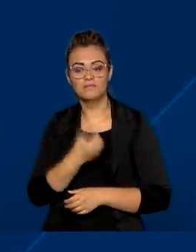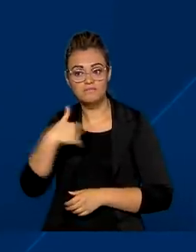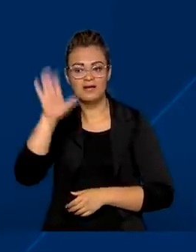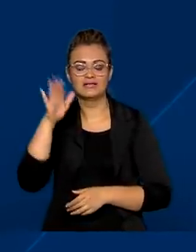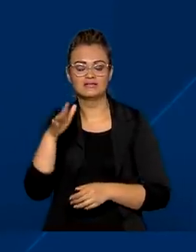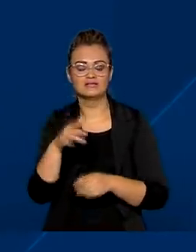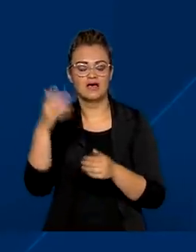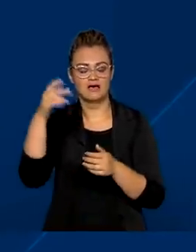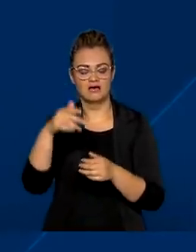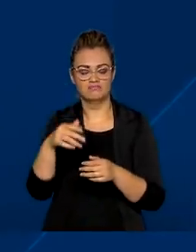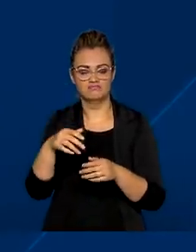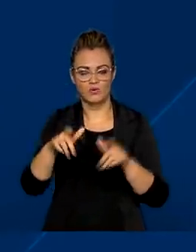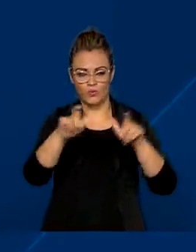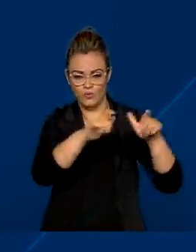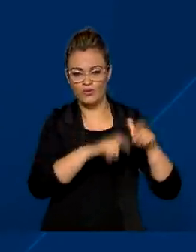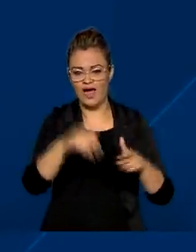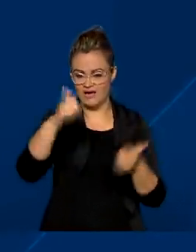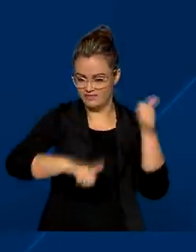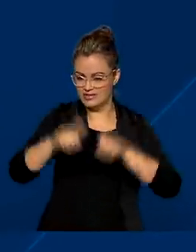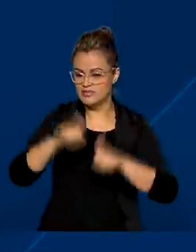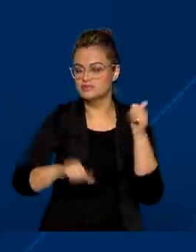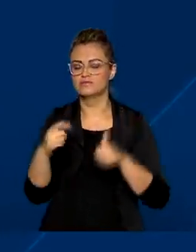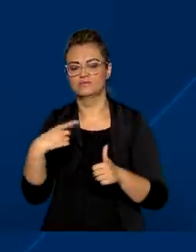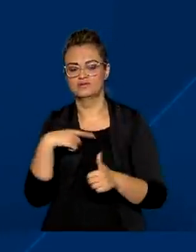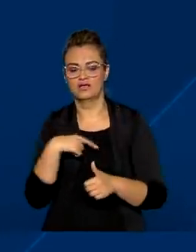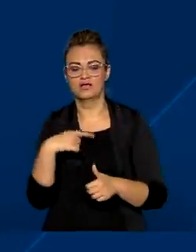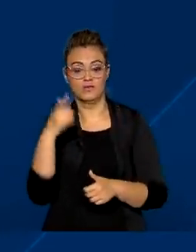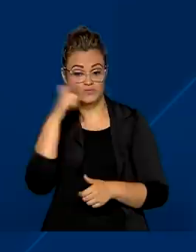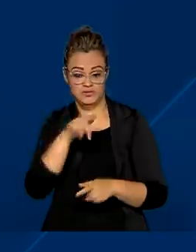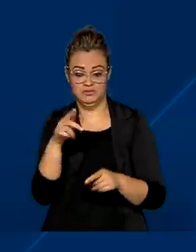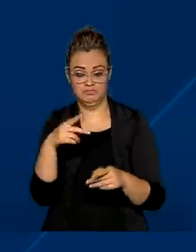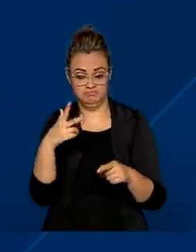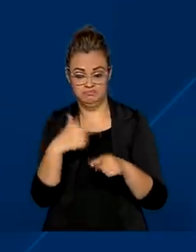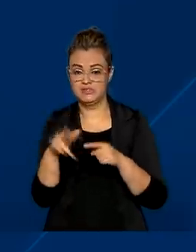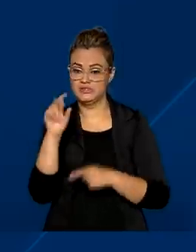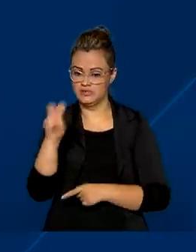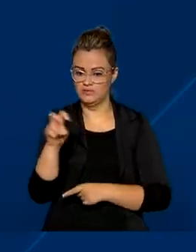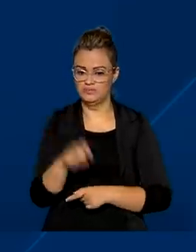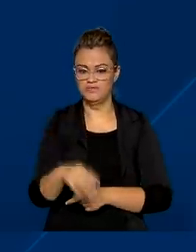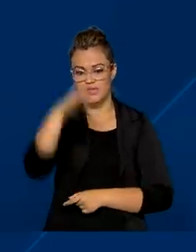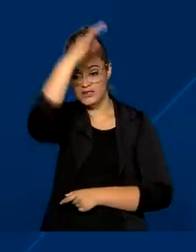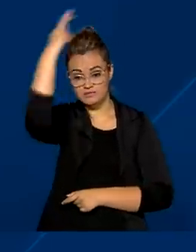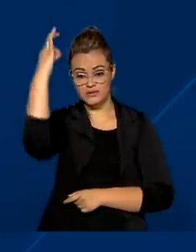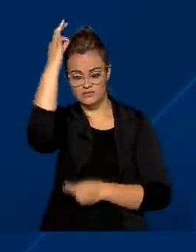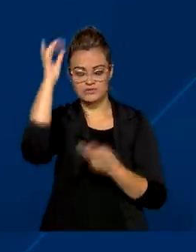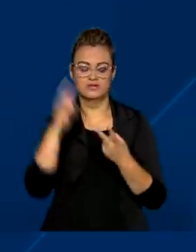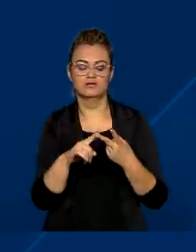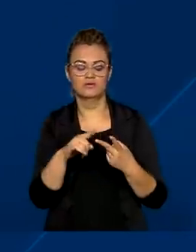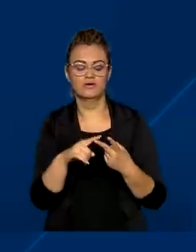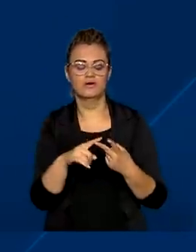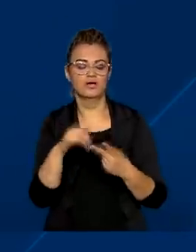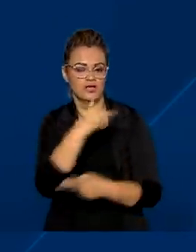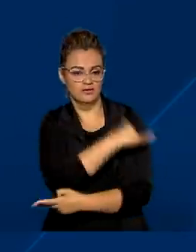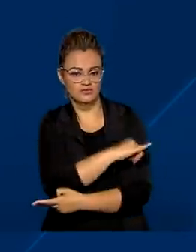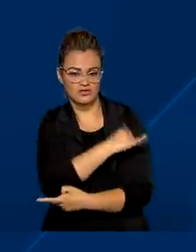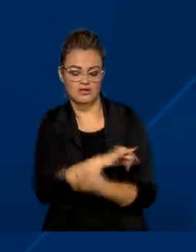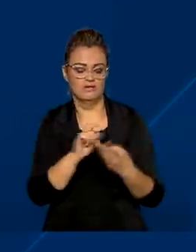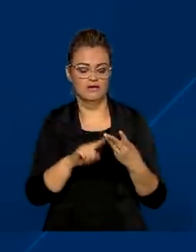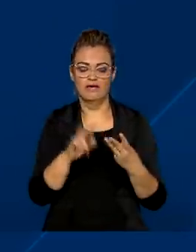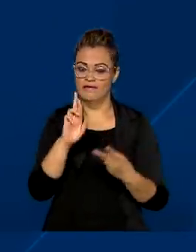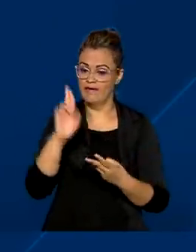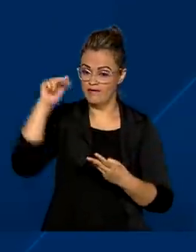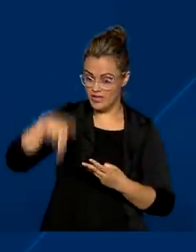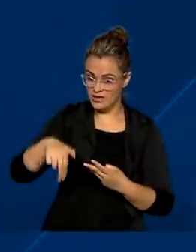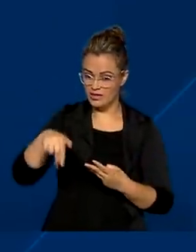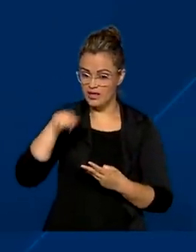instituições avaliadas e de unidades com faixa 5. Espírito Santo, Rio de Janeiro e Rio Grande do Norte são os